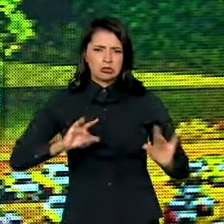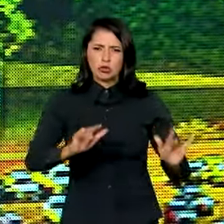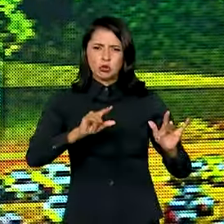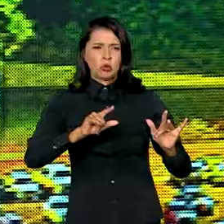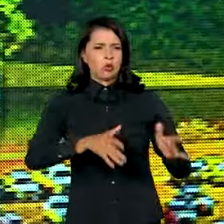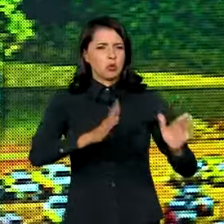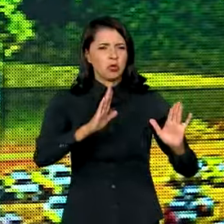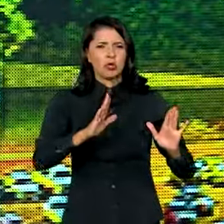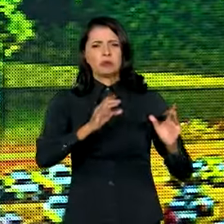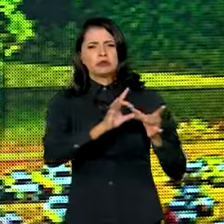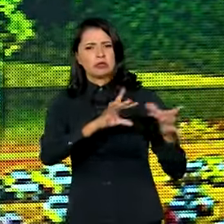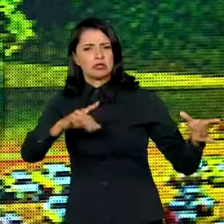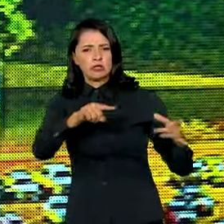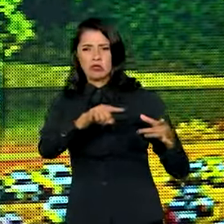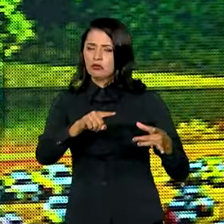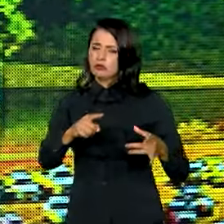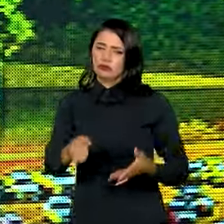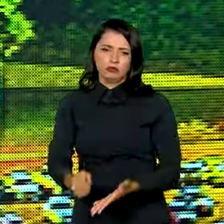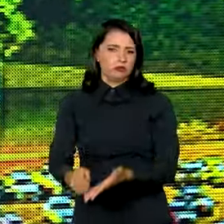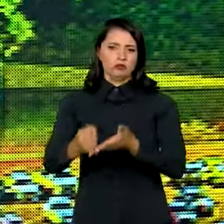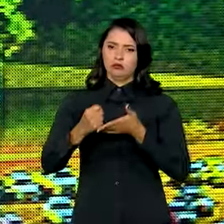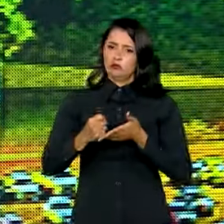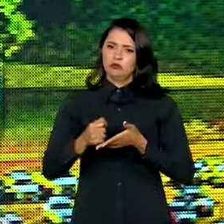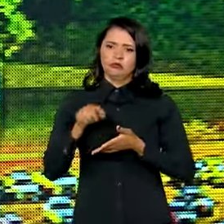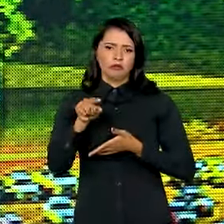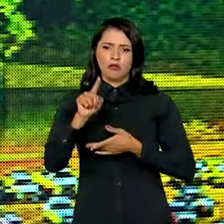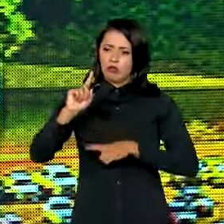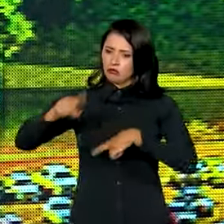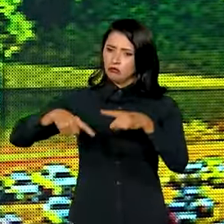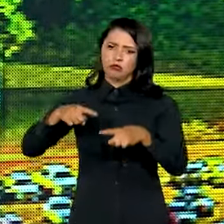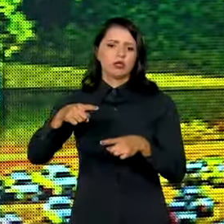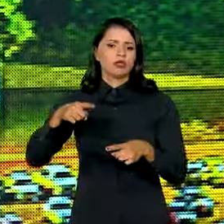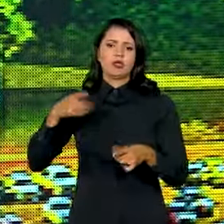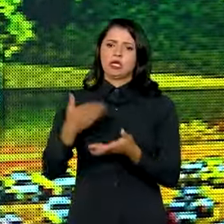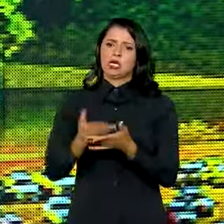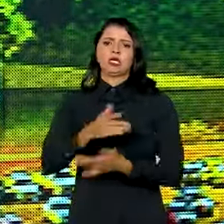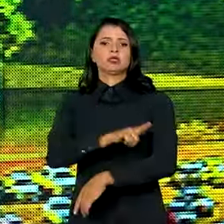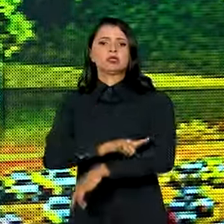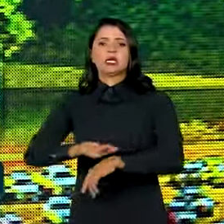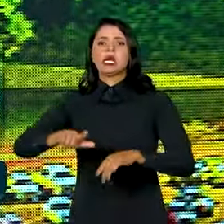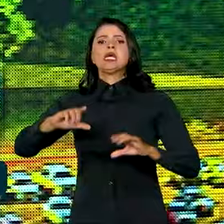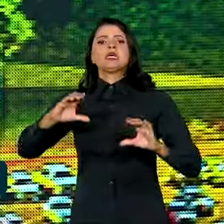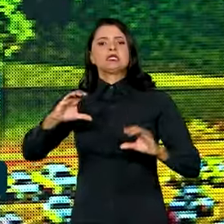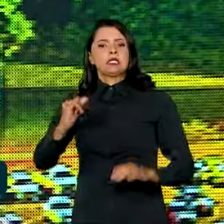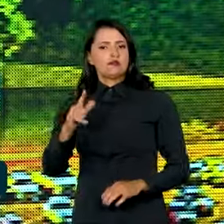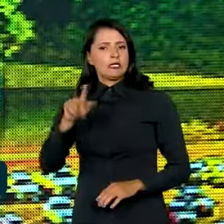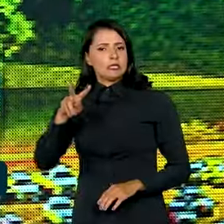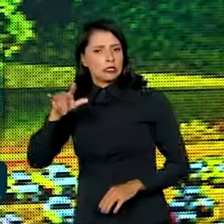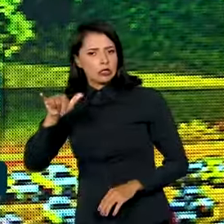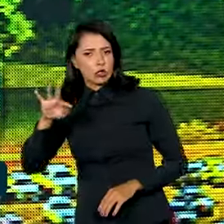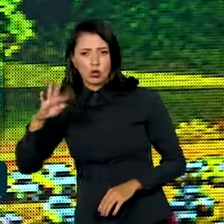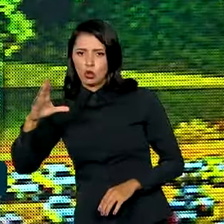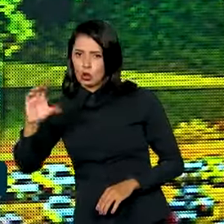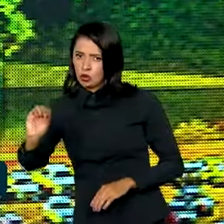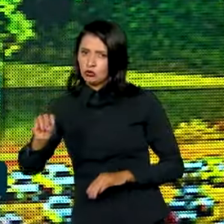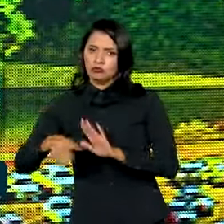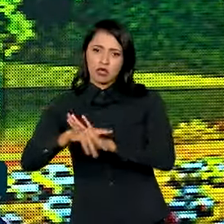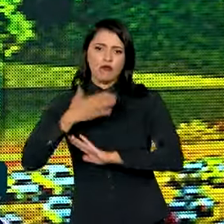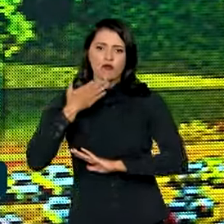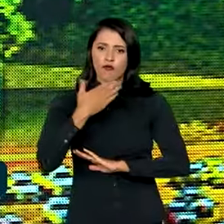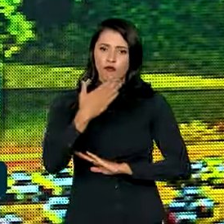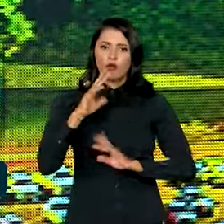democracia não contribuem para o avanço do processo civilizatório nem para a causa da humanidade.